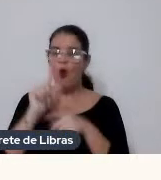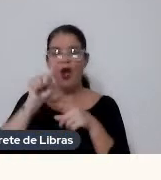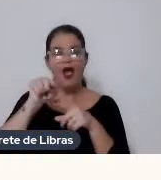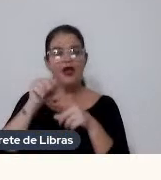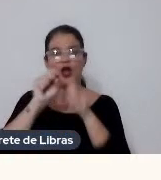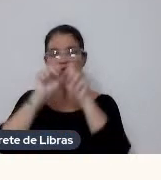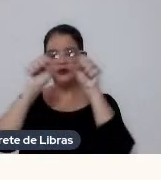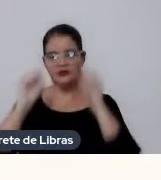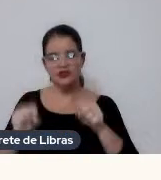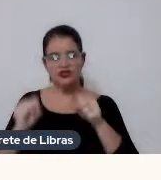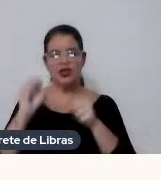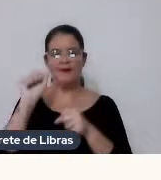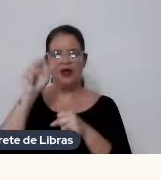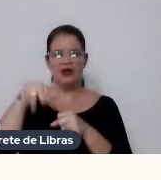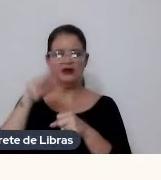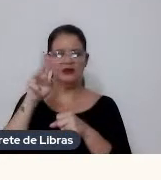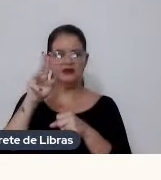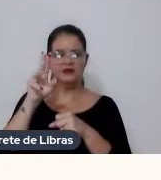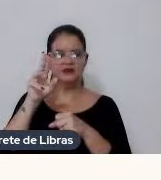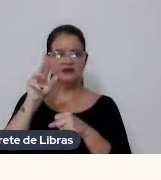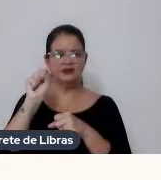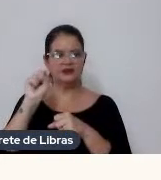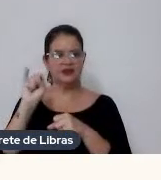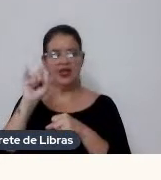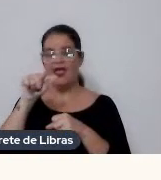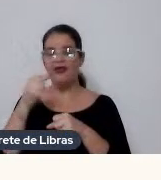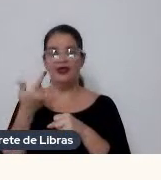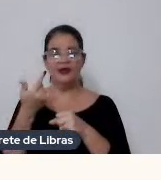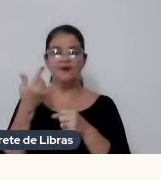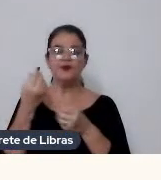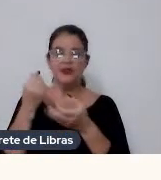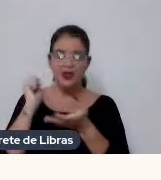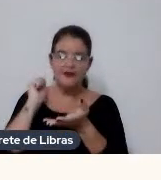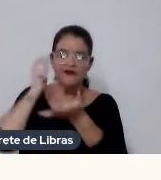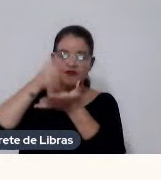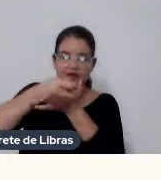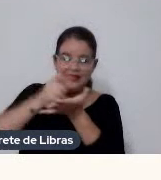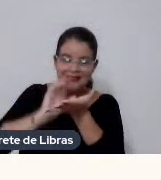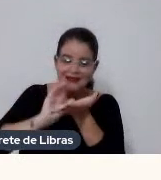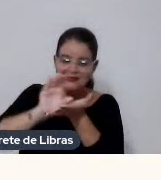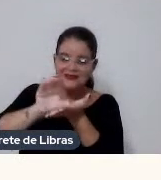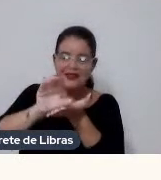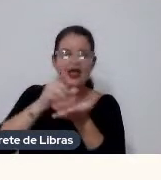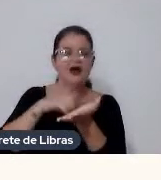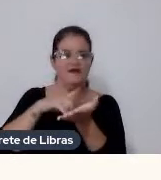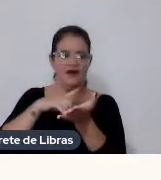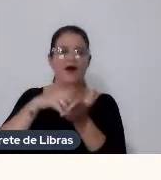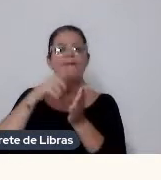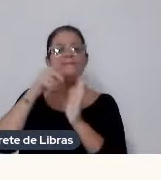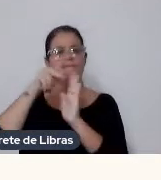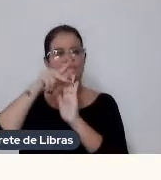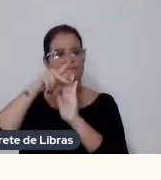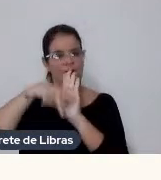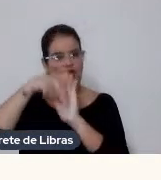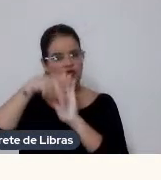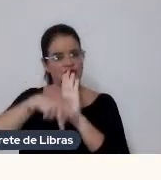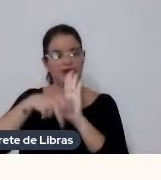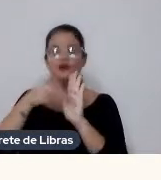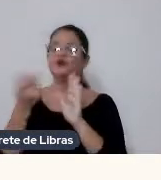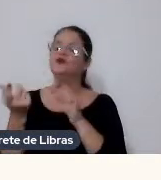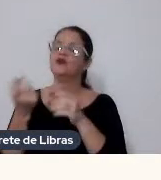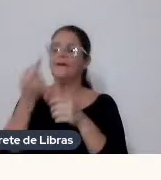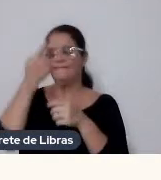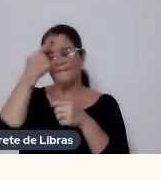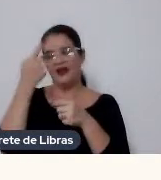Ancine Em que eles Financiavam os projetos Prevendo um retorno financeiro Para eles Caso o projeto vá para frente